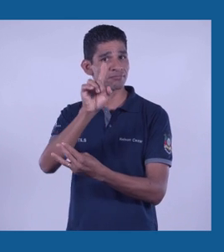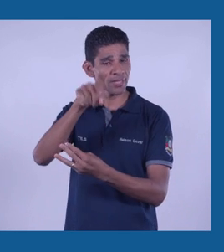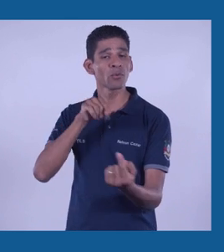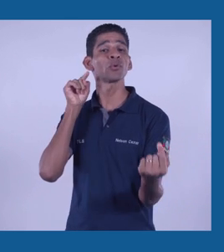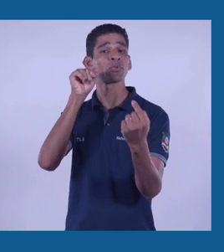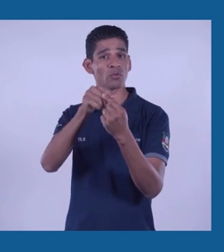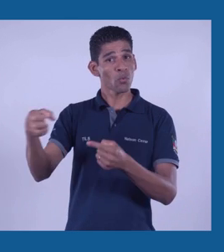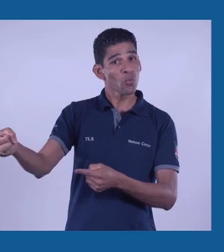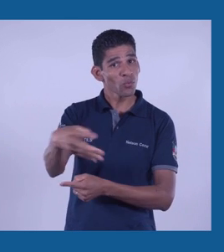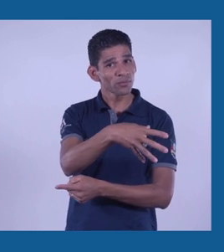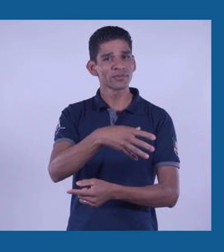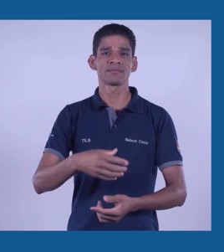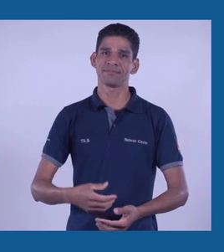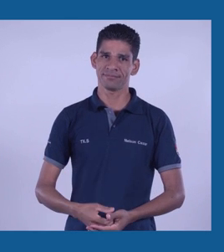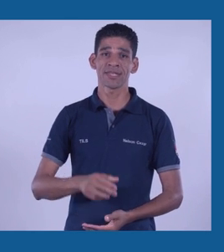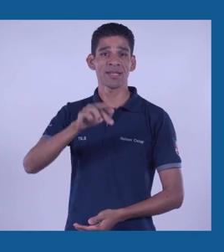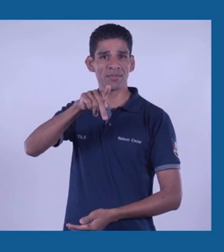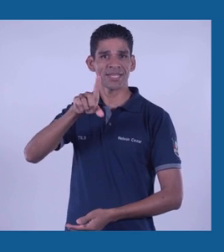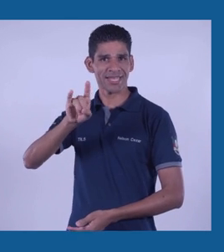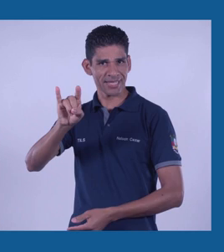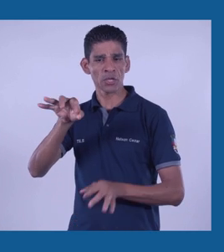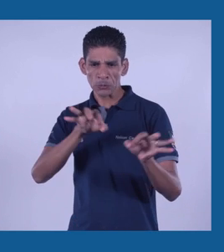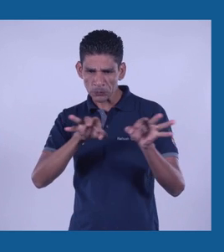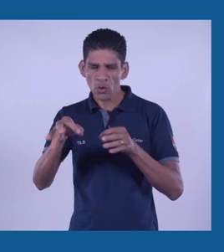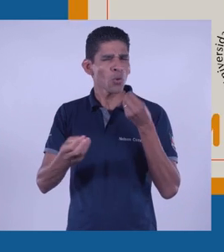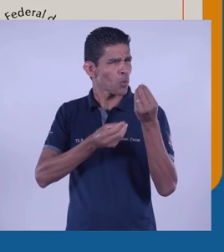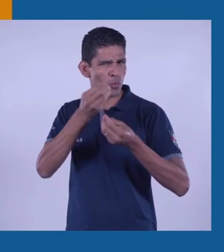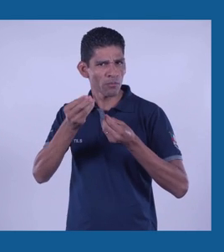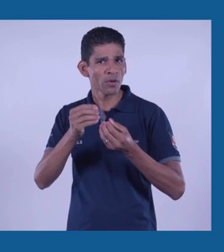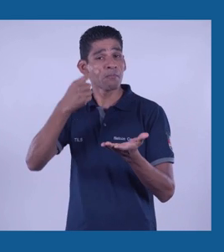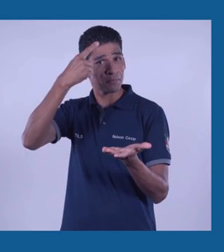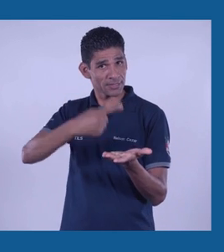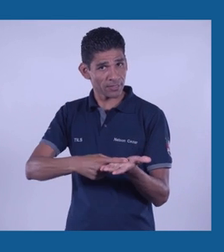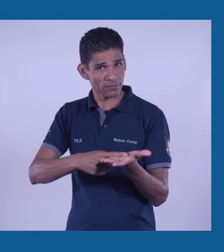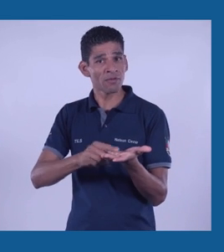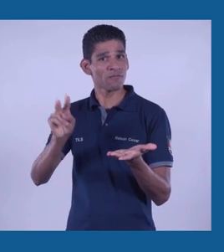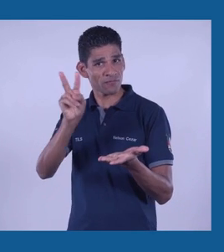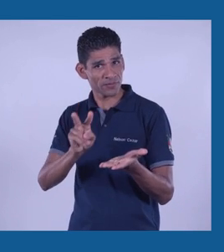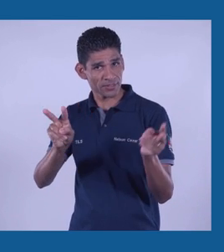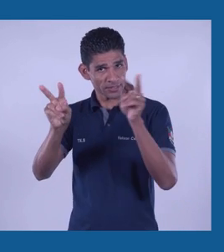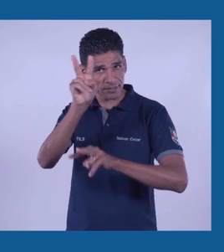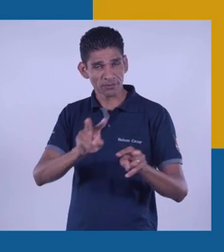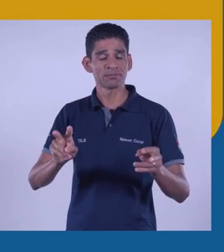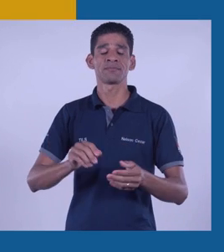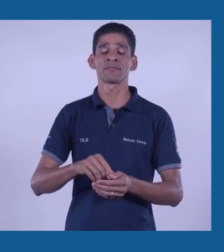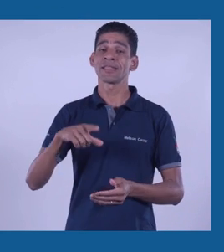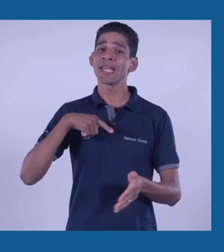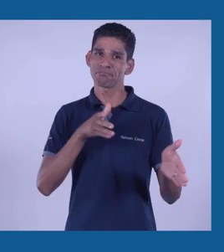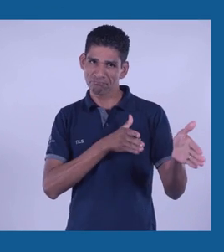para um estado desejado. Faz parte do PDI missão e visão da instituição,